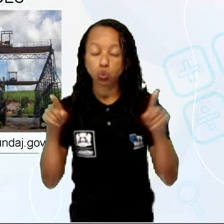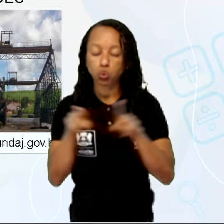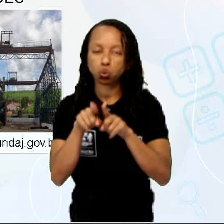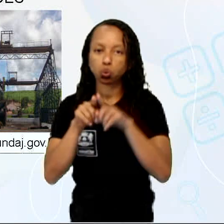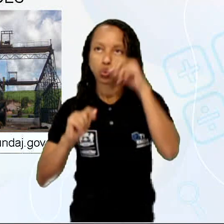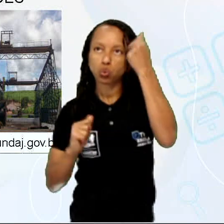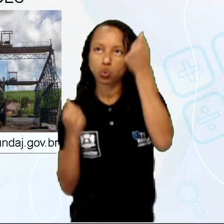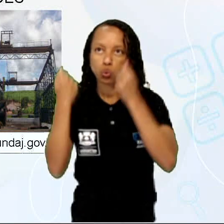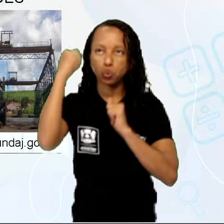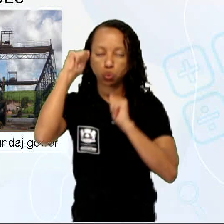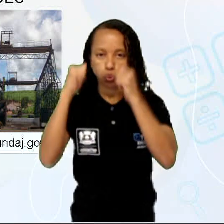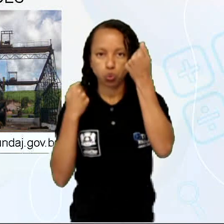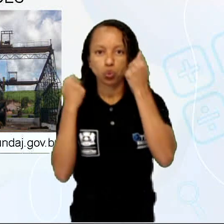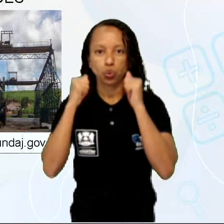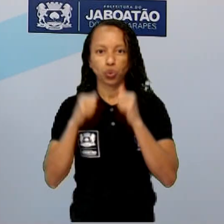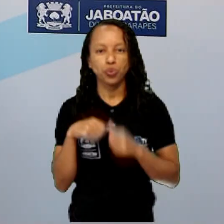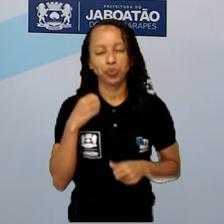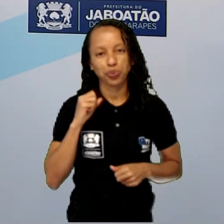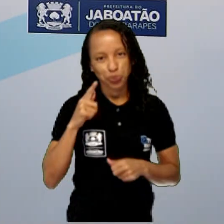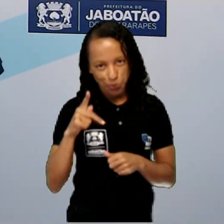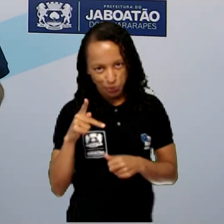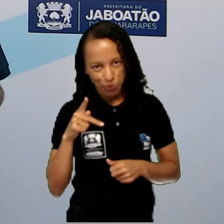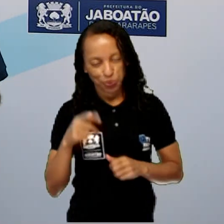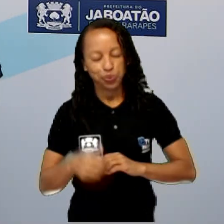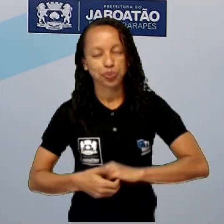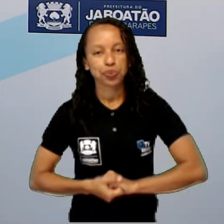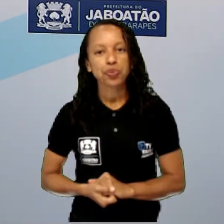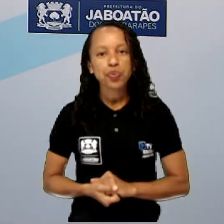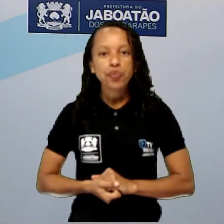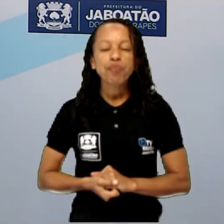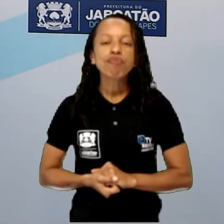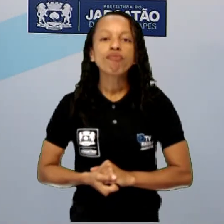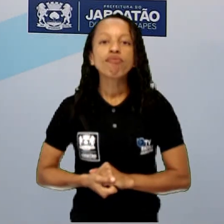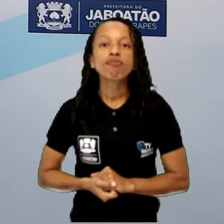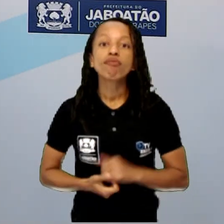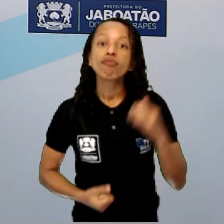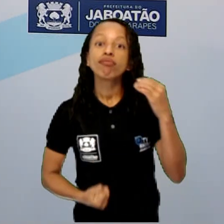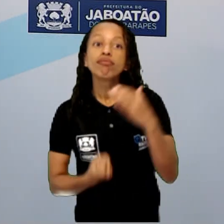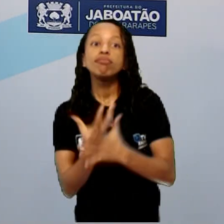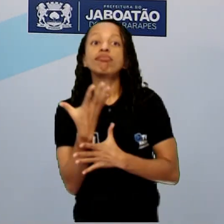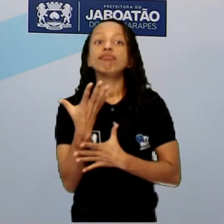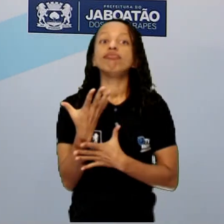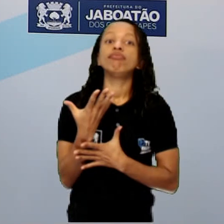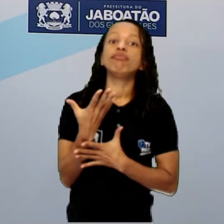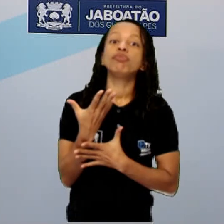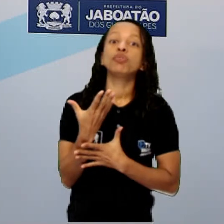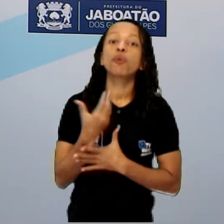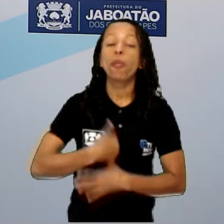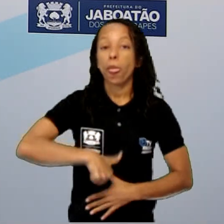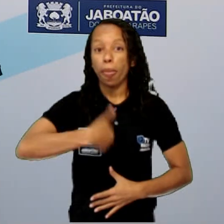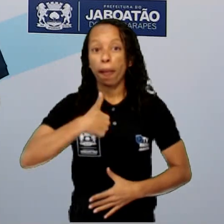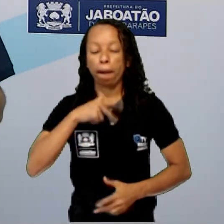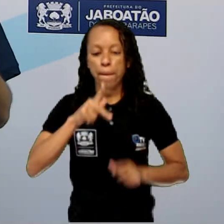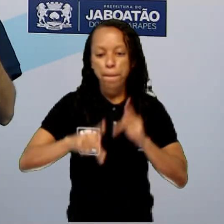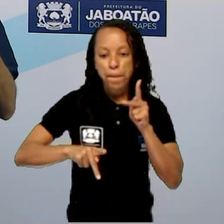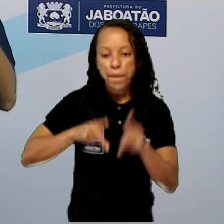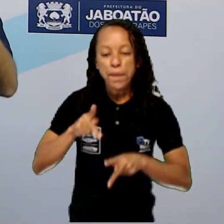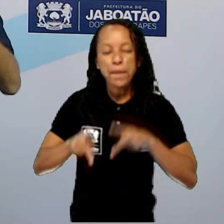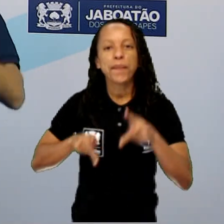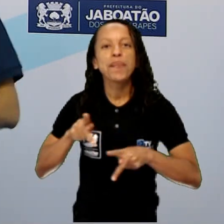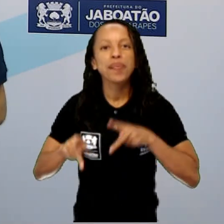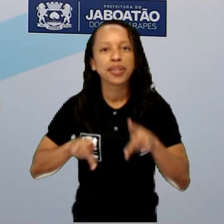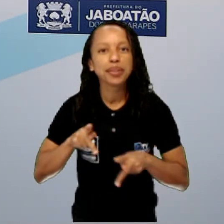Bulhões, tá bom? E aí, gente, surgiram os primeiros povos aí, como eu